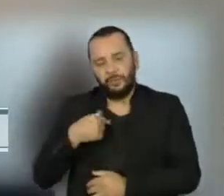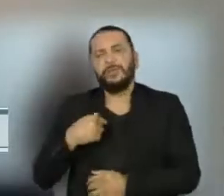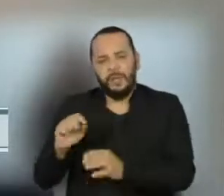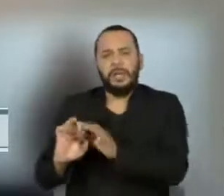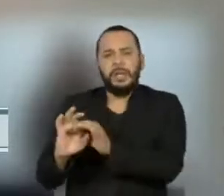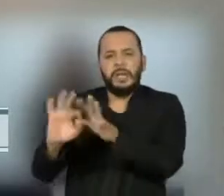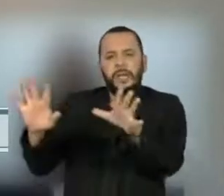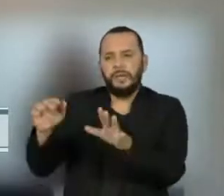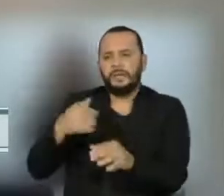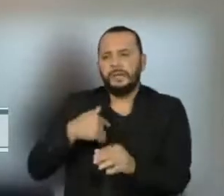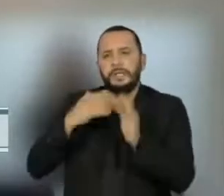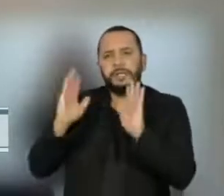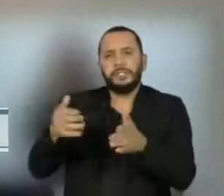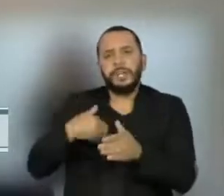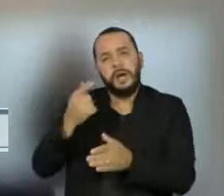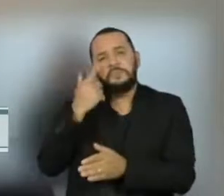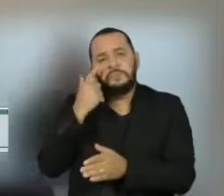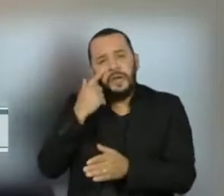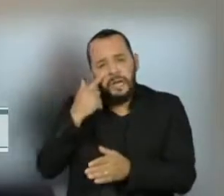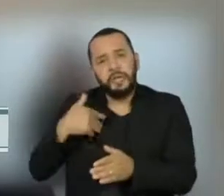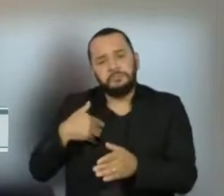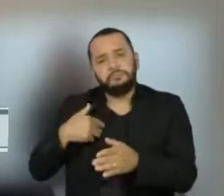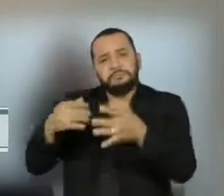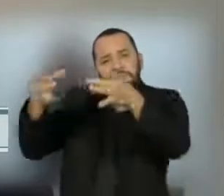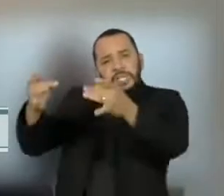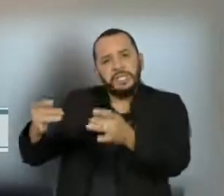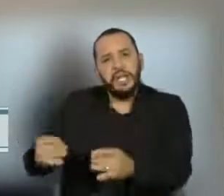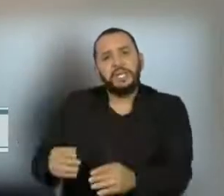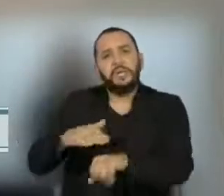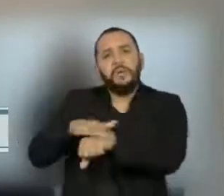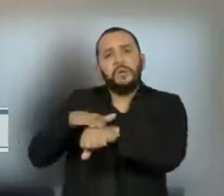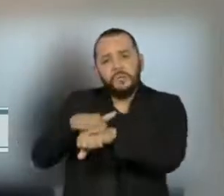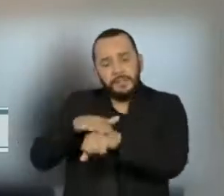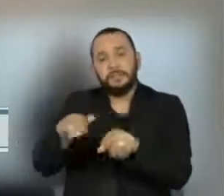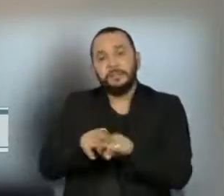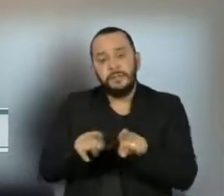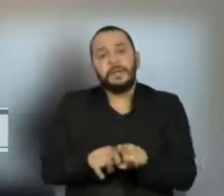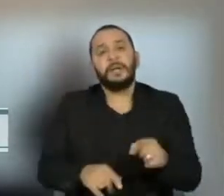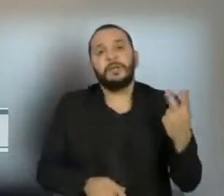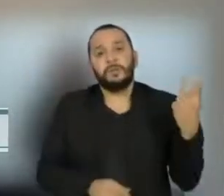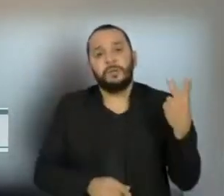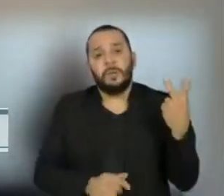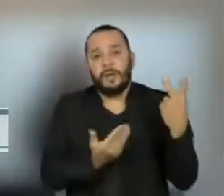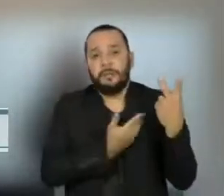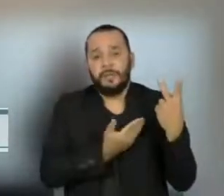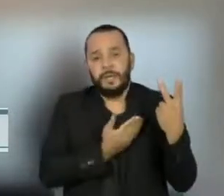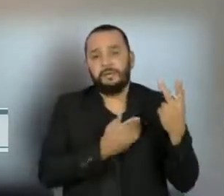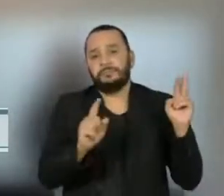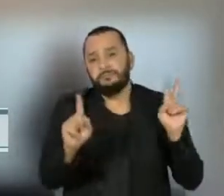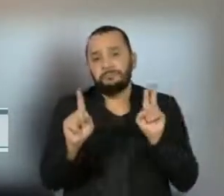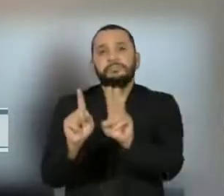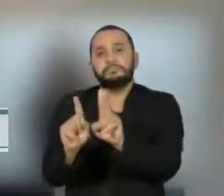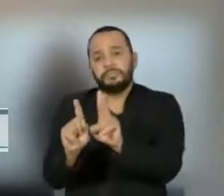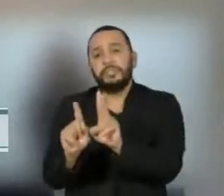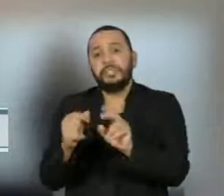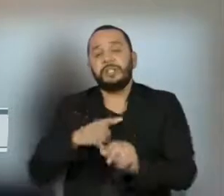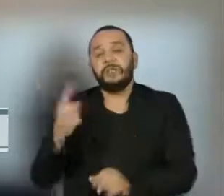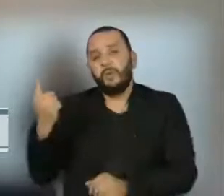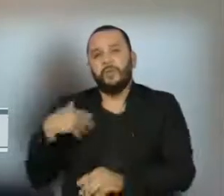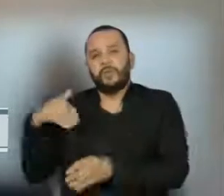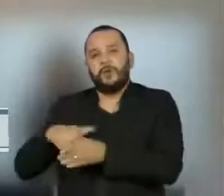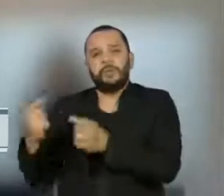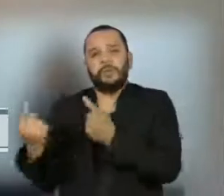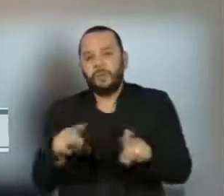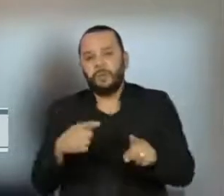liberação e foi acompanhado por outros três colegas da segunda turma do STF, formando maioria com apenas um voto contrário.